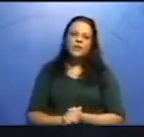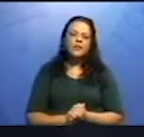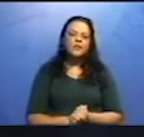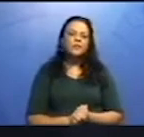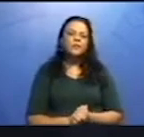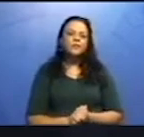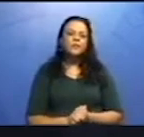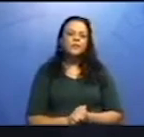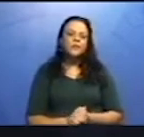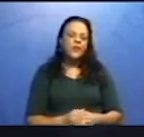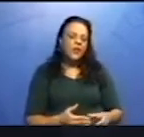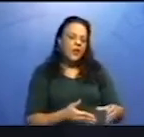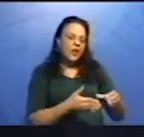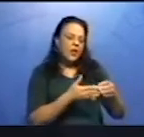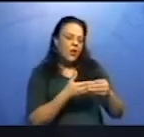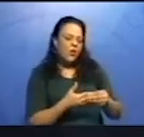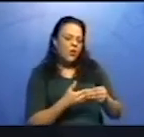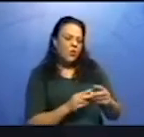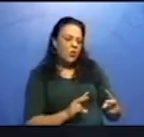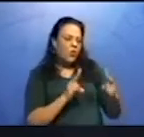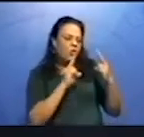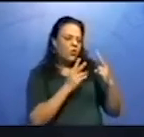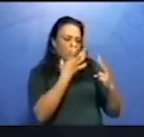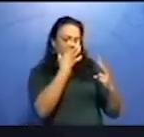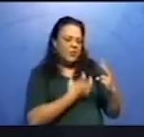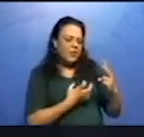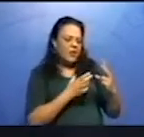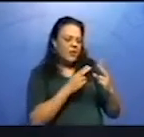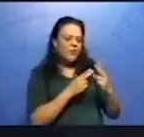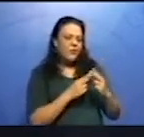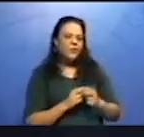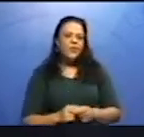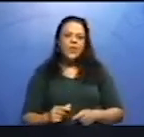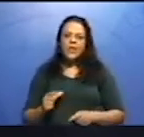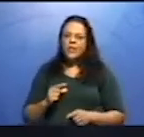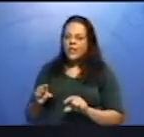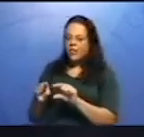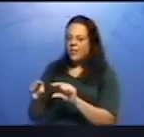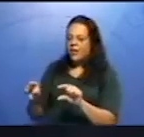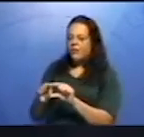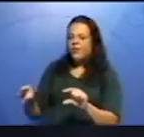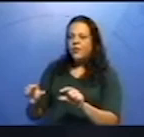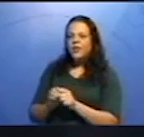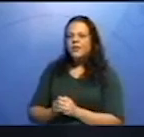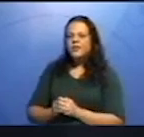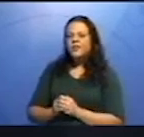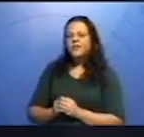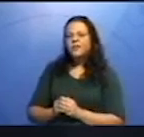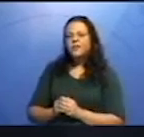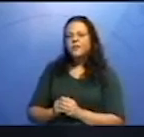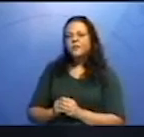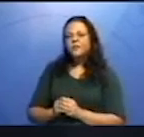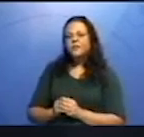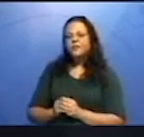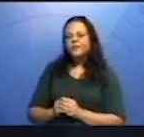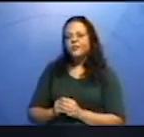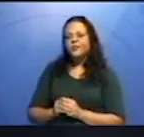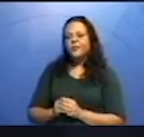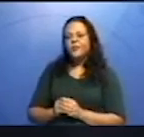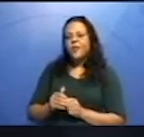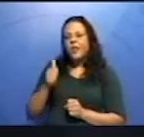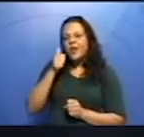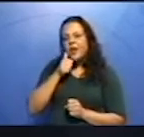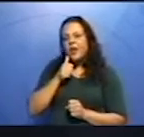ela sério e fixo. Período composto por coordenação. Olha lá. Camilo pegou-lhe nas mãos